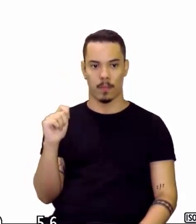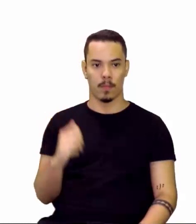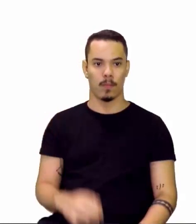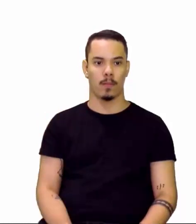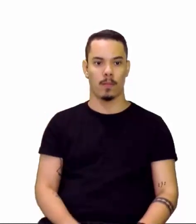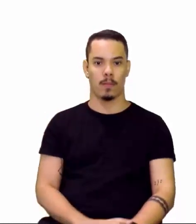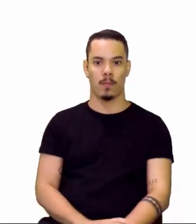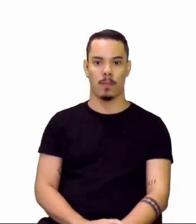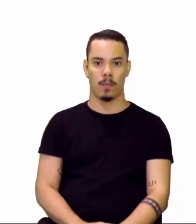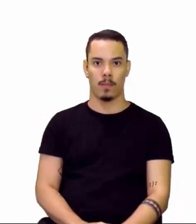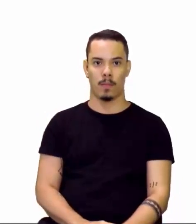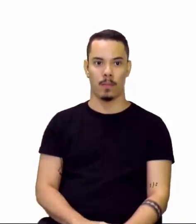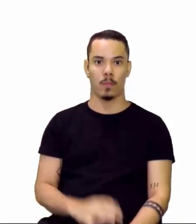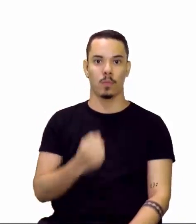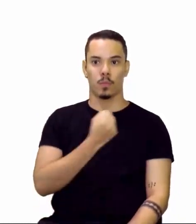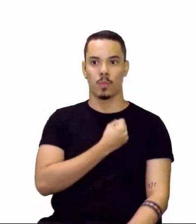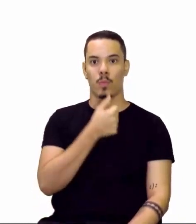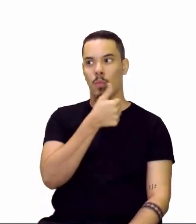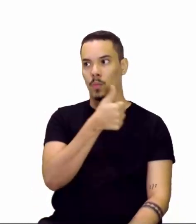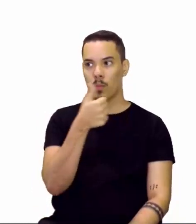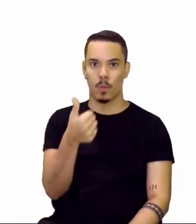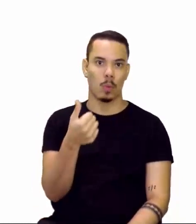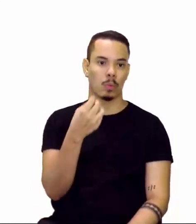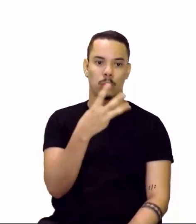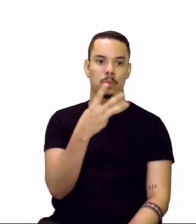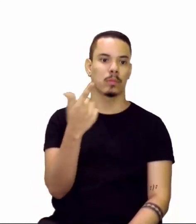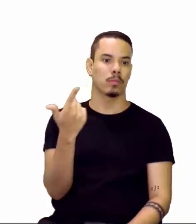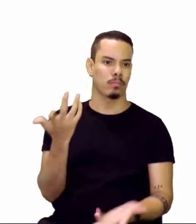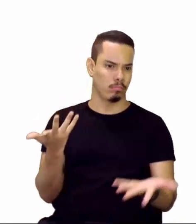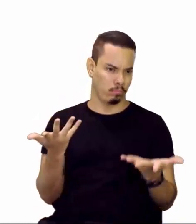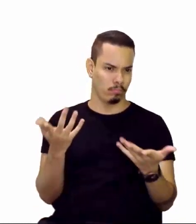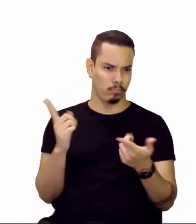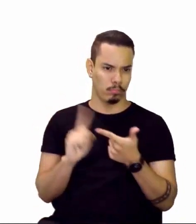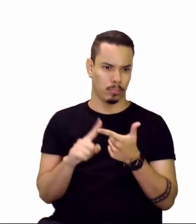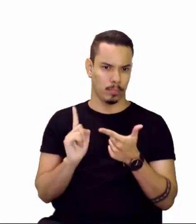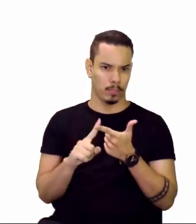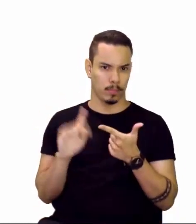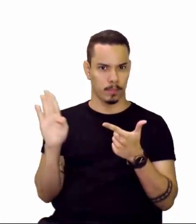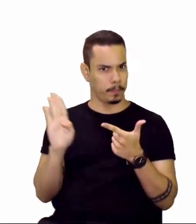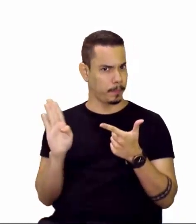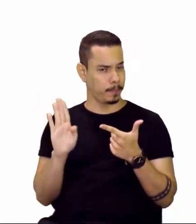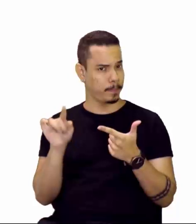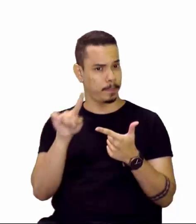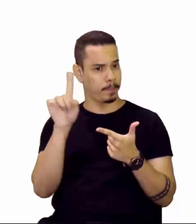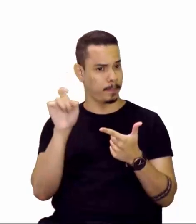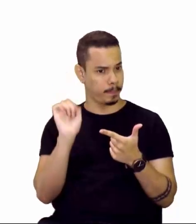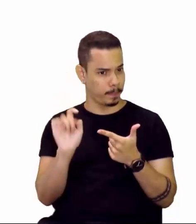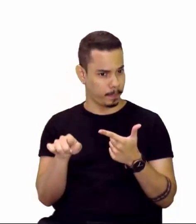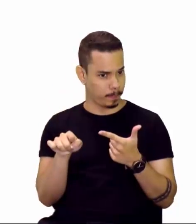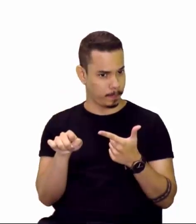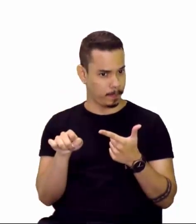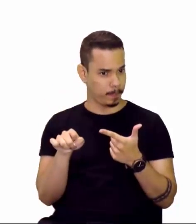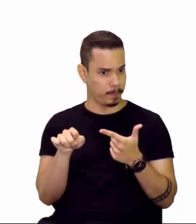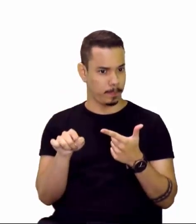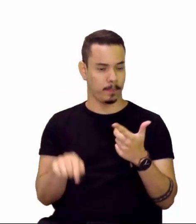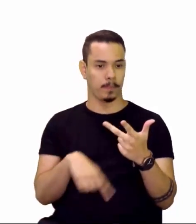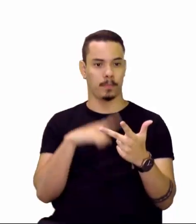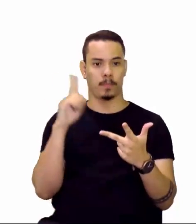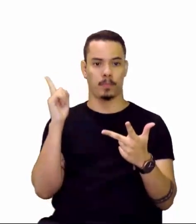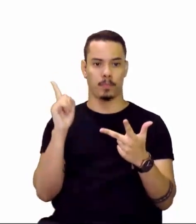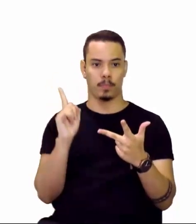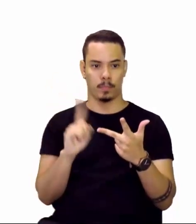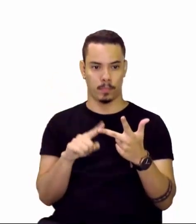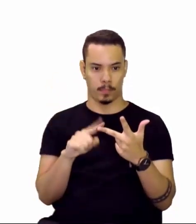atômico 11, número de massa 31? A letra B, 14, número